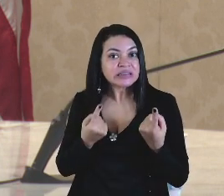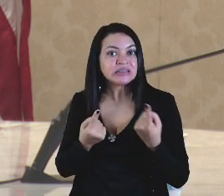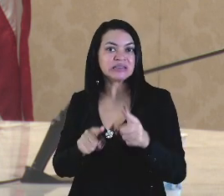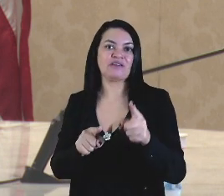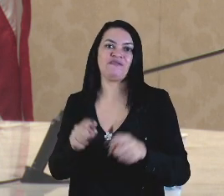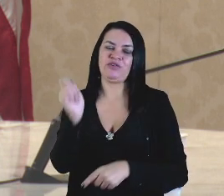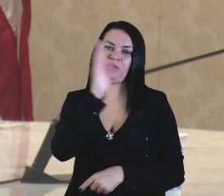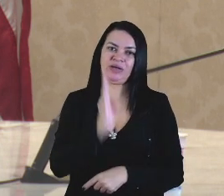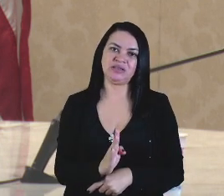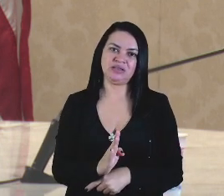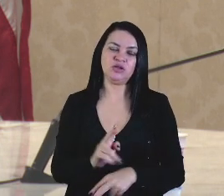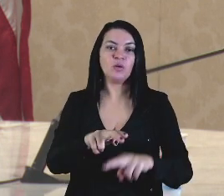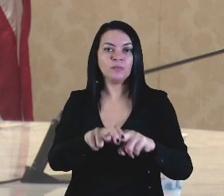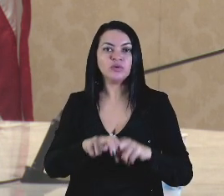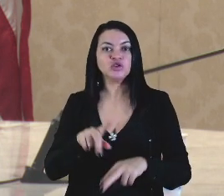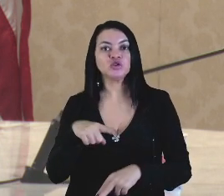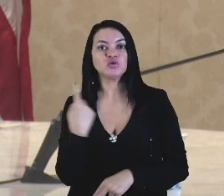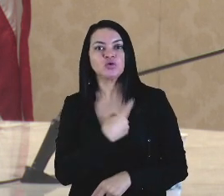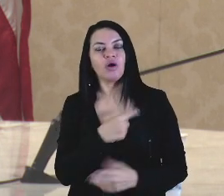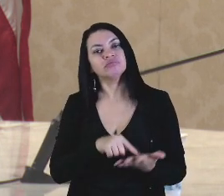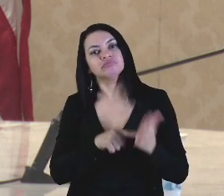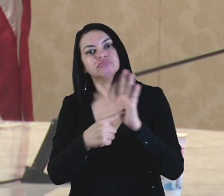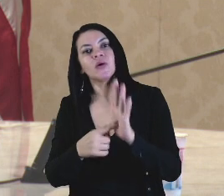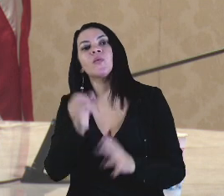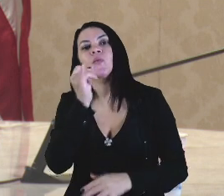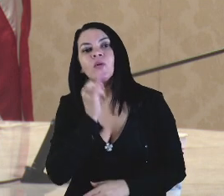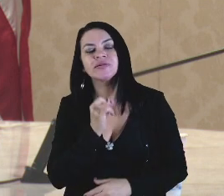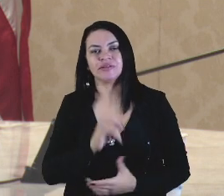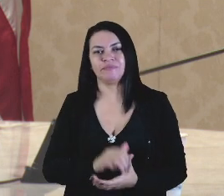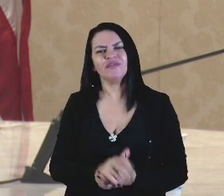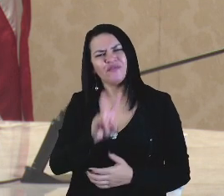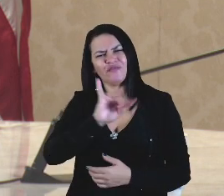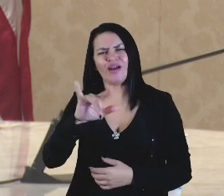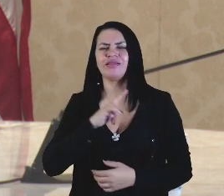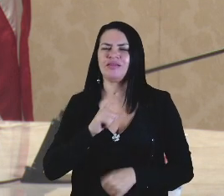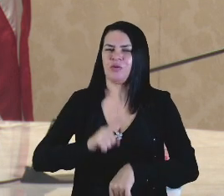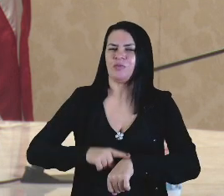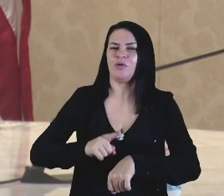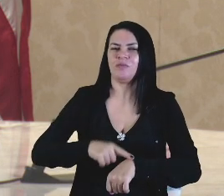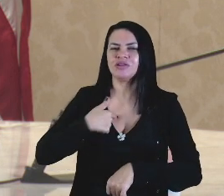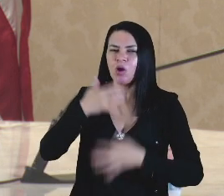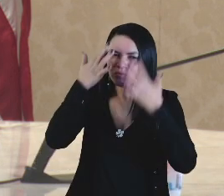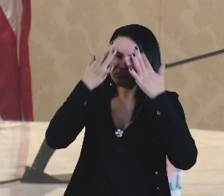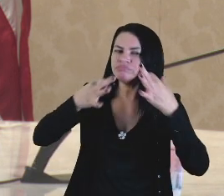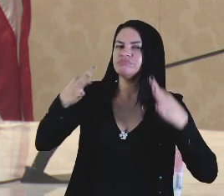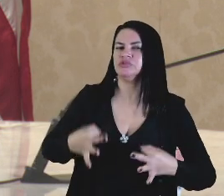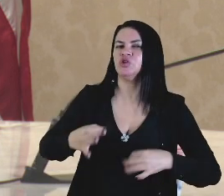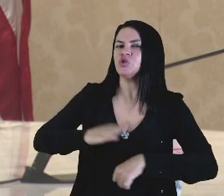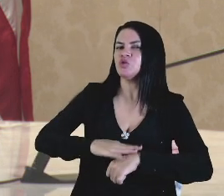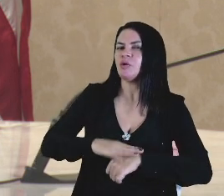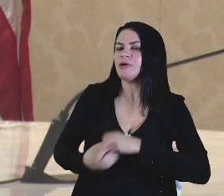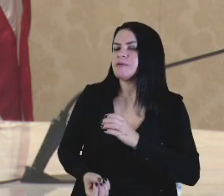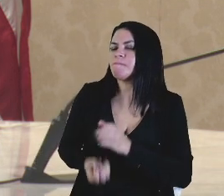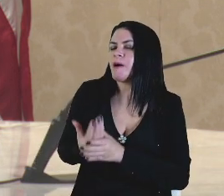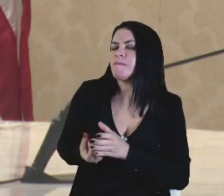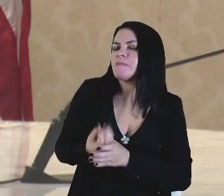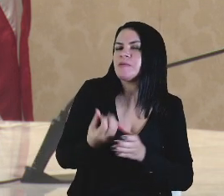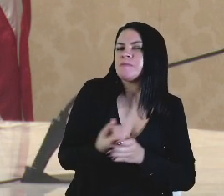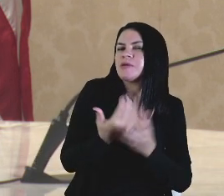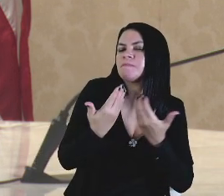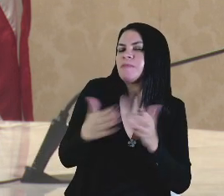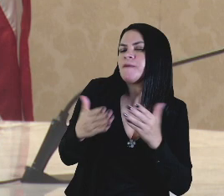temos o dever de dar o exemplo. Haverá um momento. Tenho a convicção de que, no momento das inaugurações,